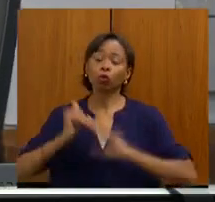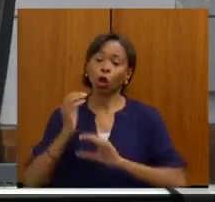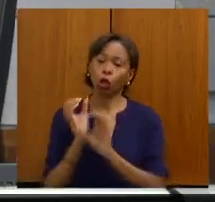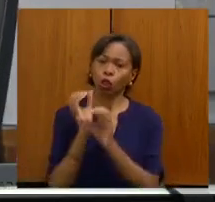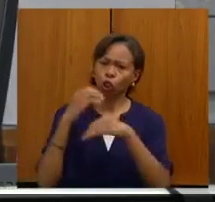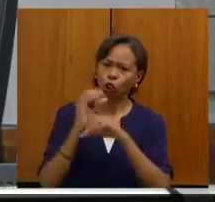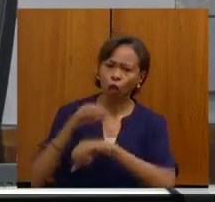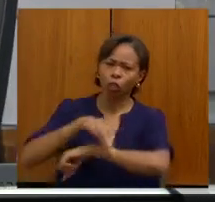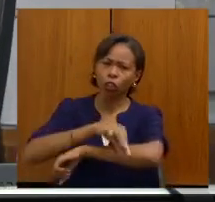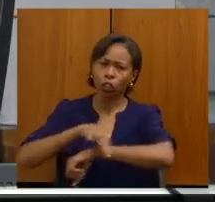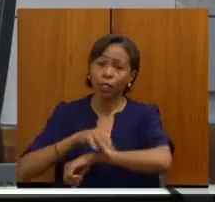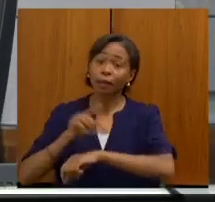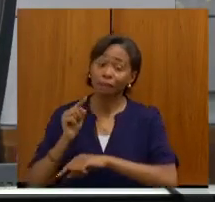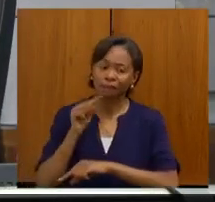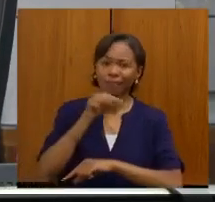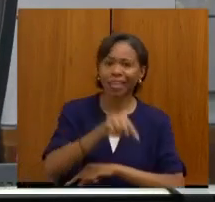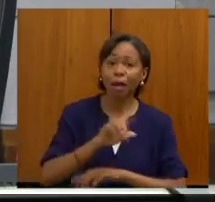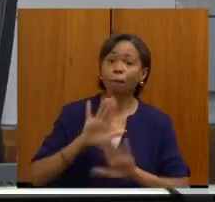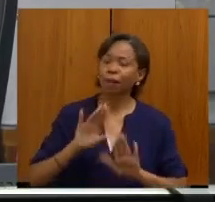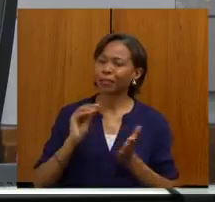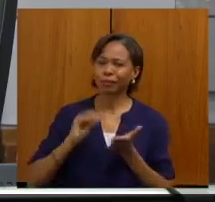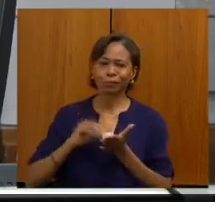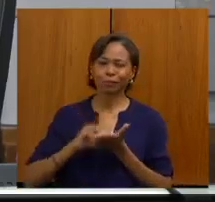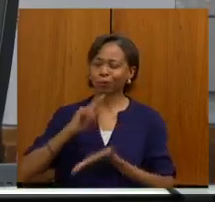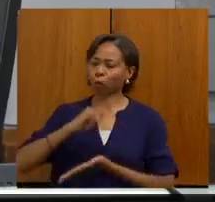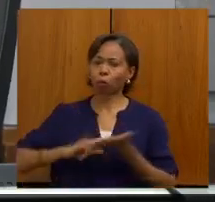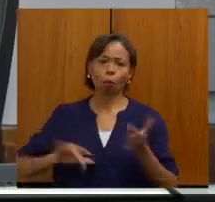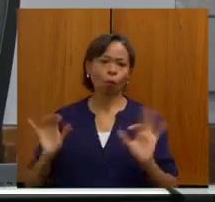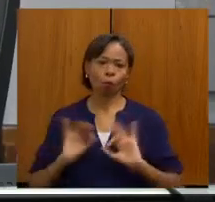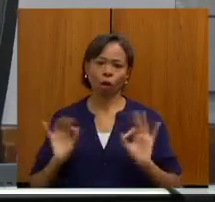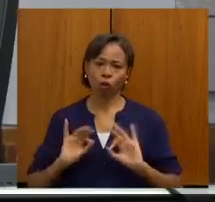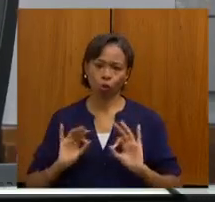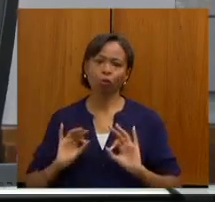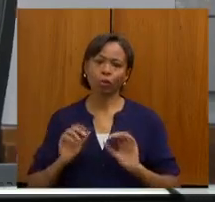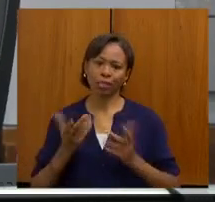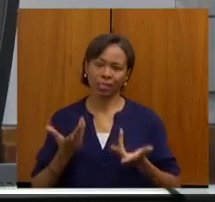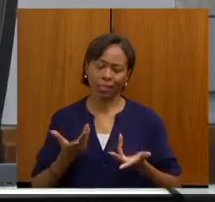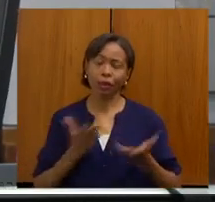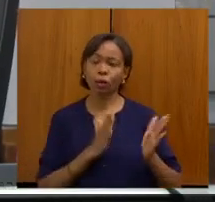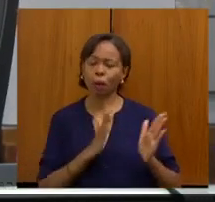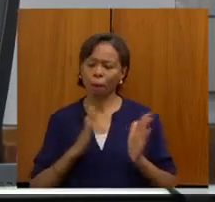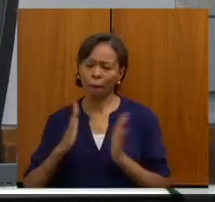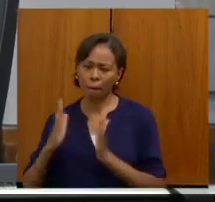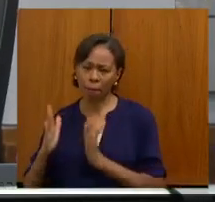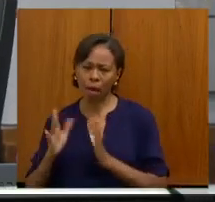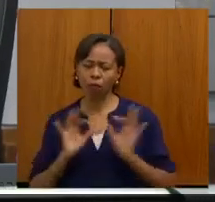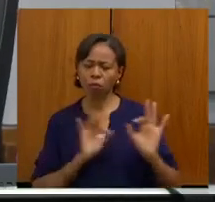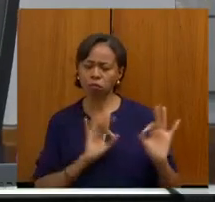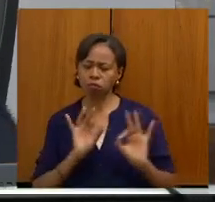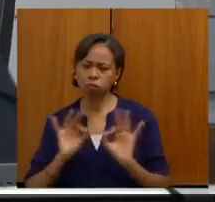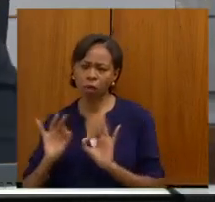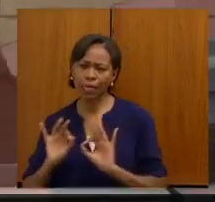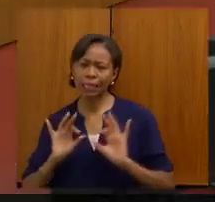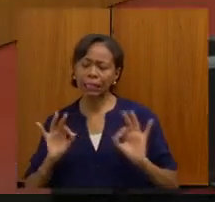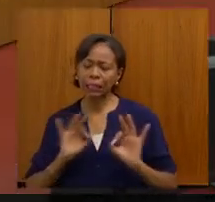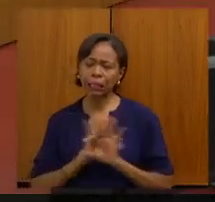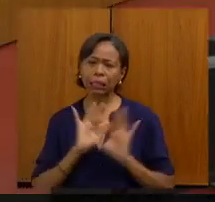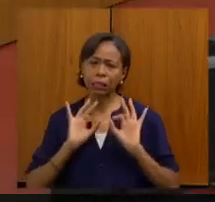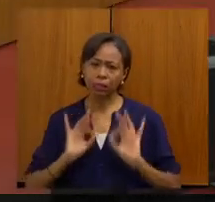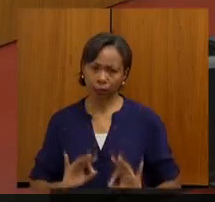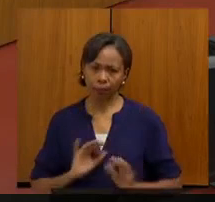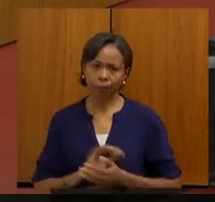faltar alguma documentação no decorrer do processo, e a gente não conseguir executar, que para a gente é o pior cenário.